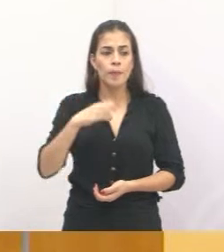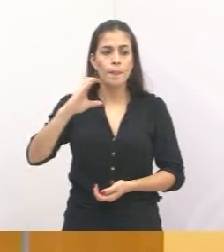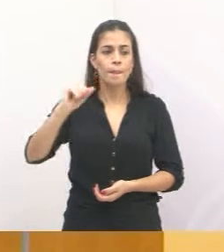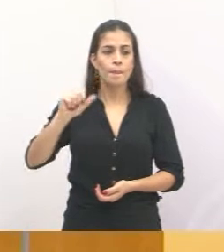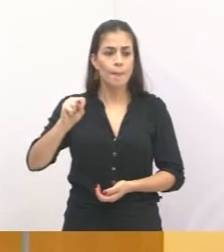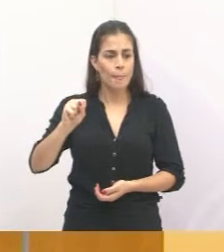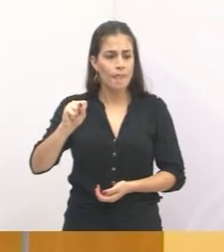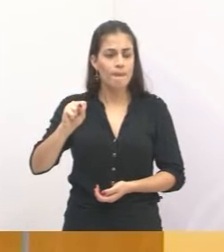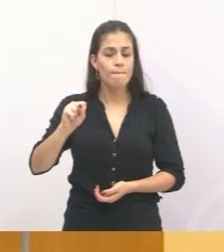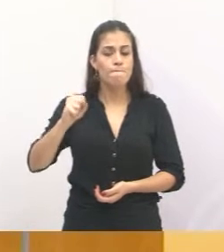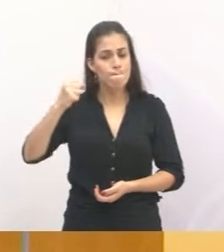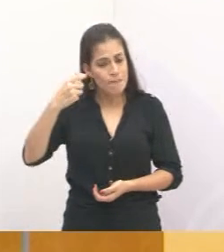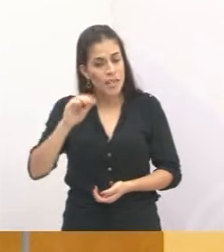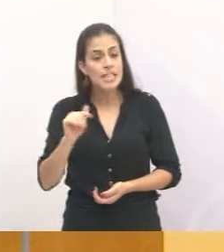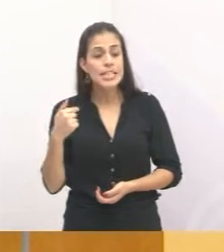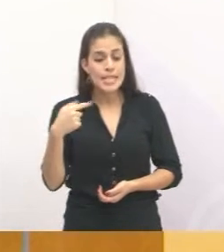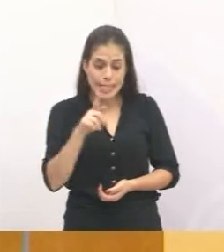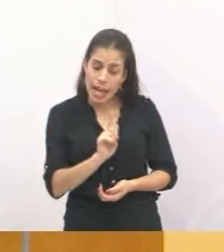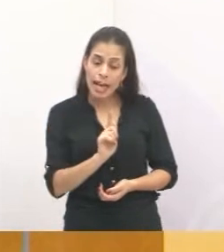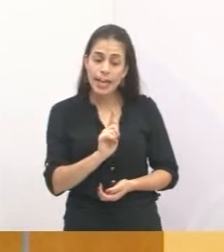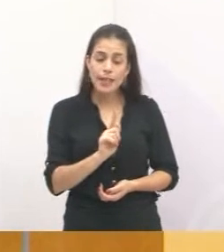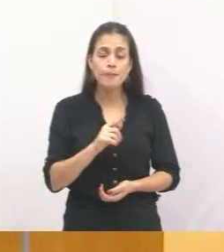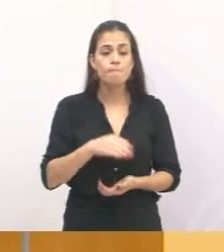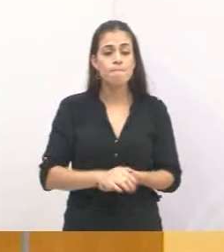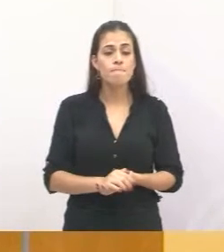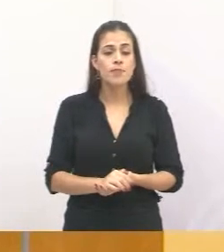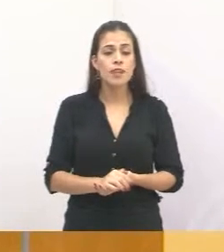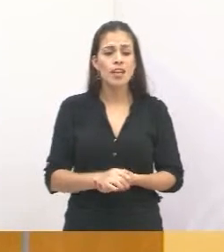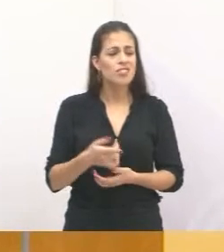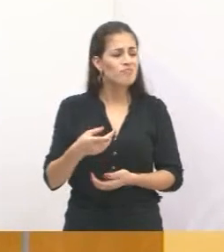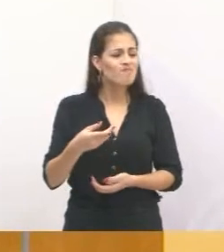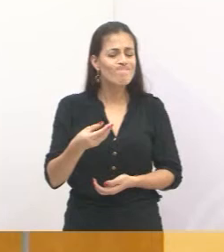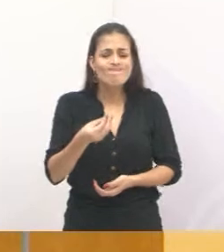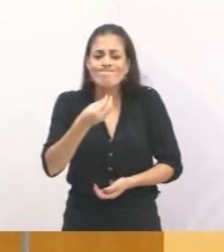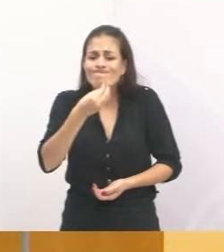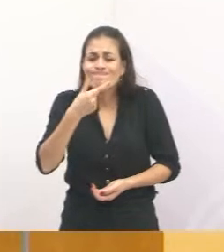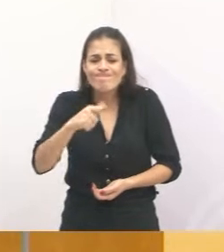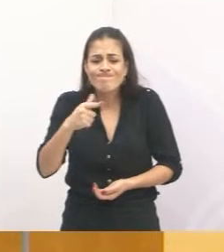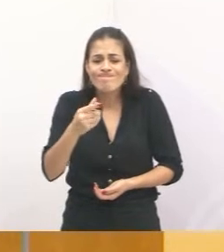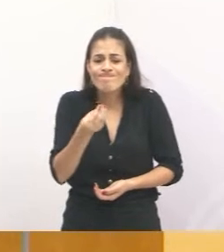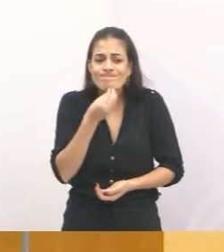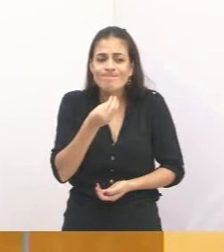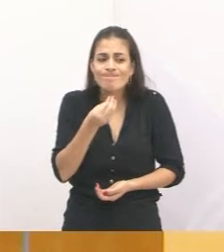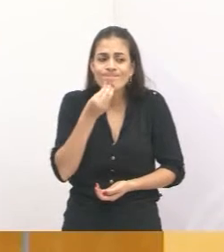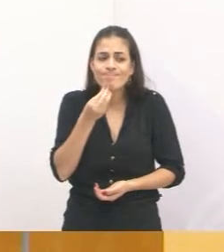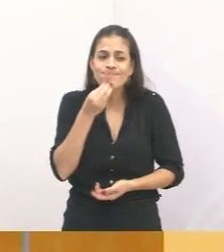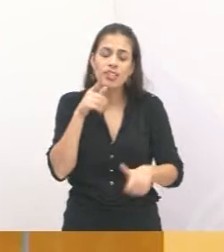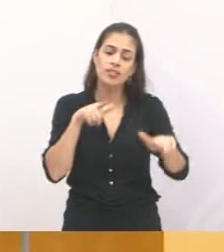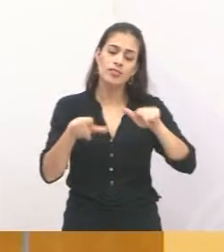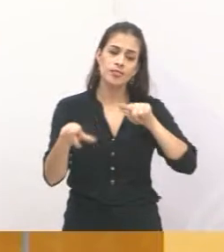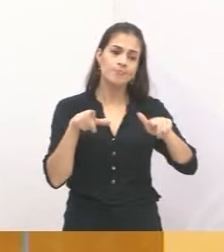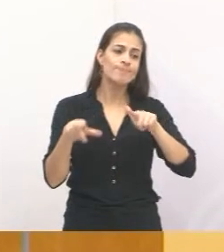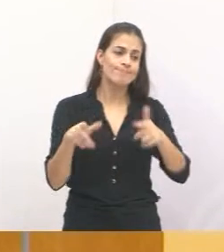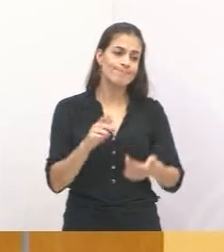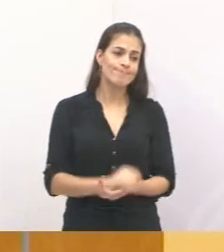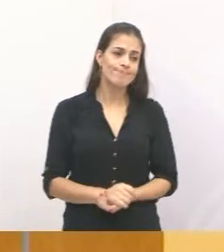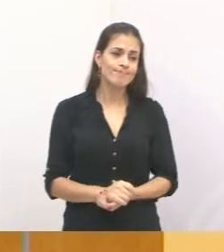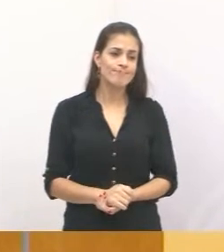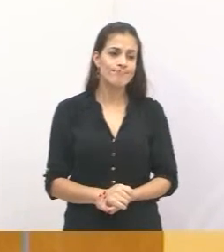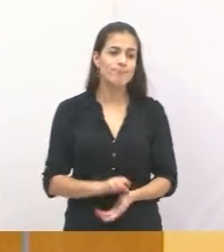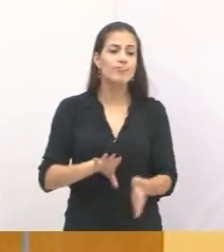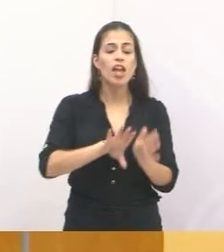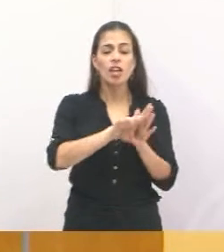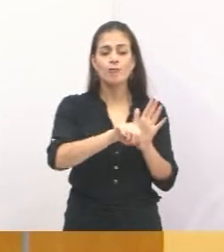O que essa pessoa acaba fazendo? Voltando para a cadeia, voltando para a Fundação Casa. Isso é muito triste.